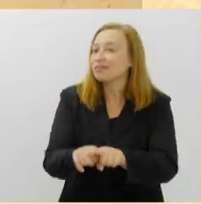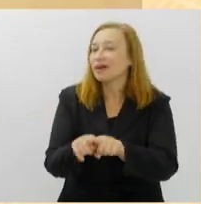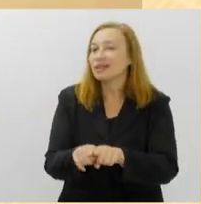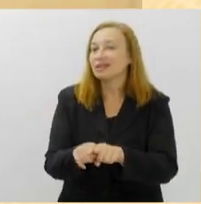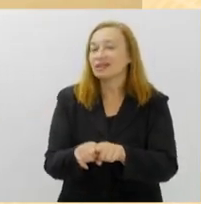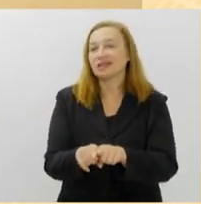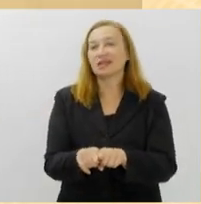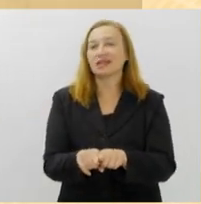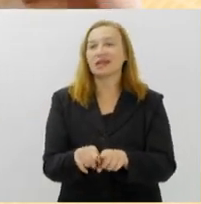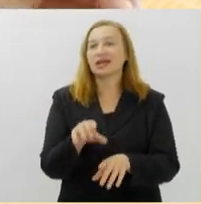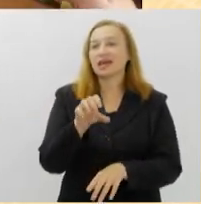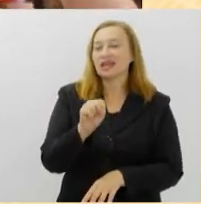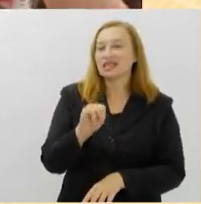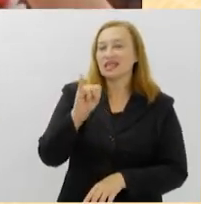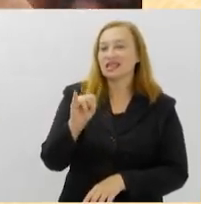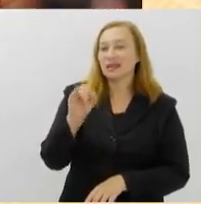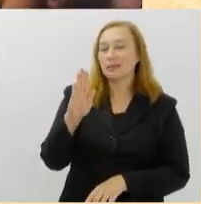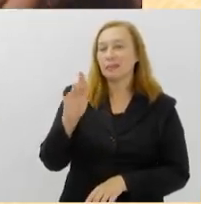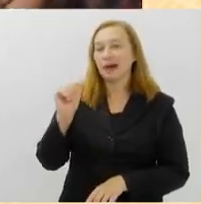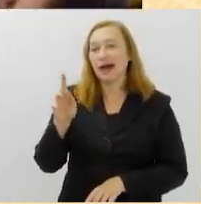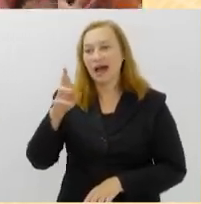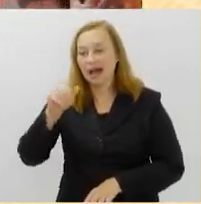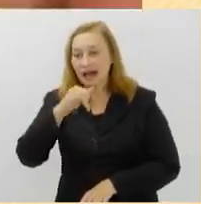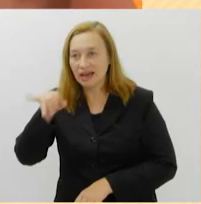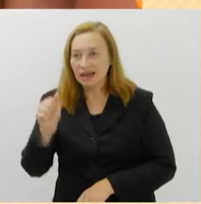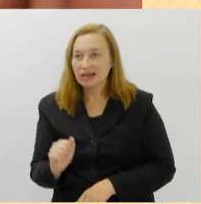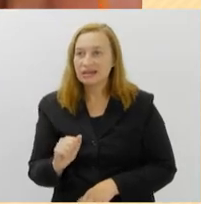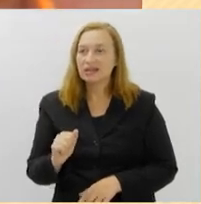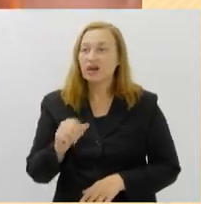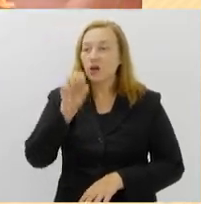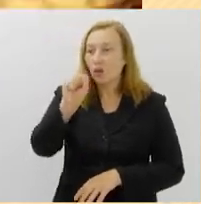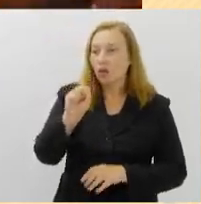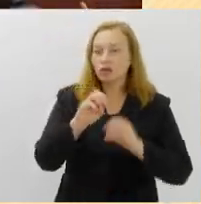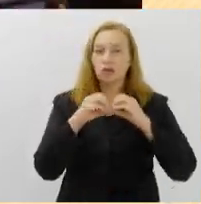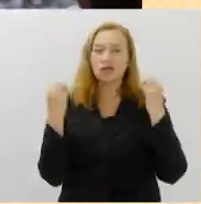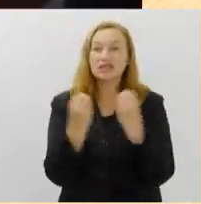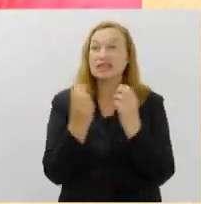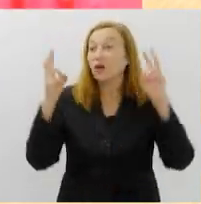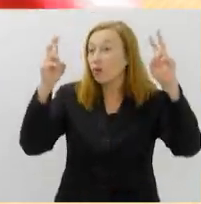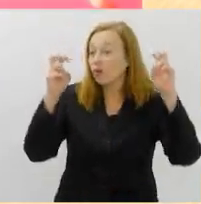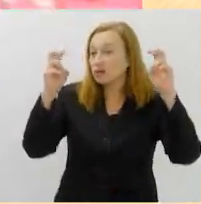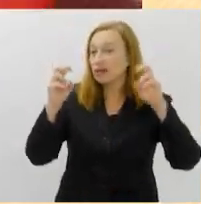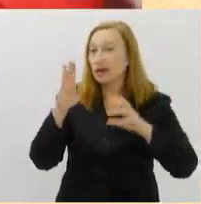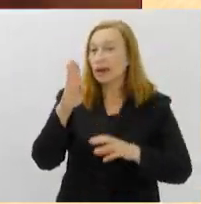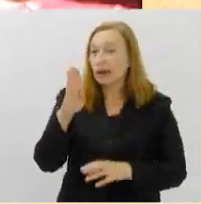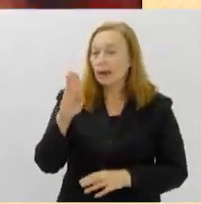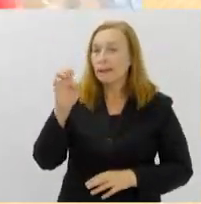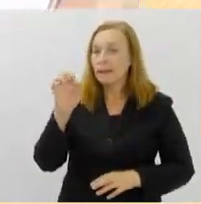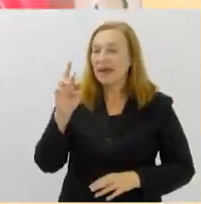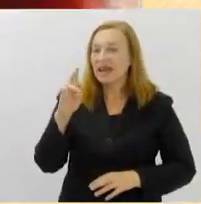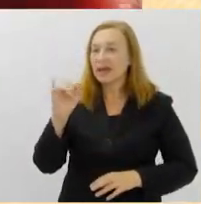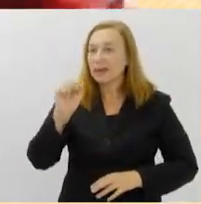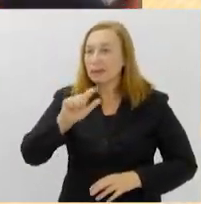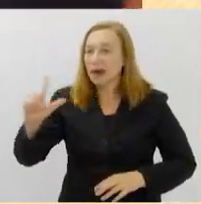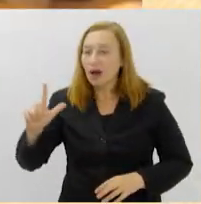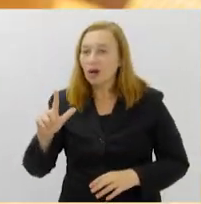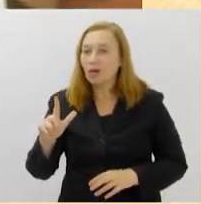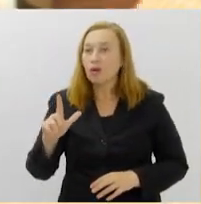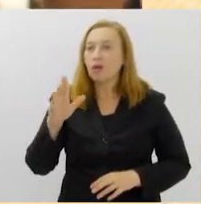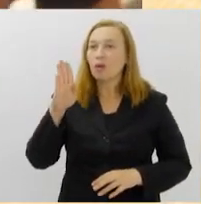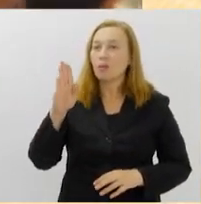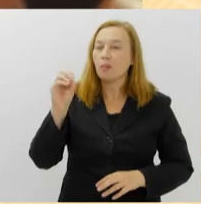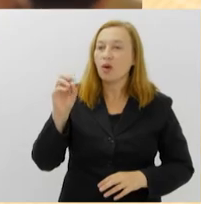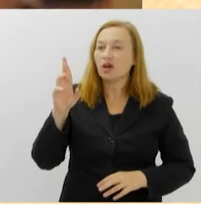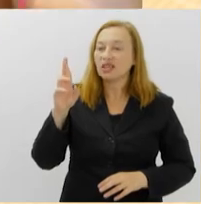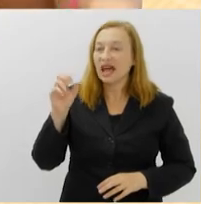Fundação Darcy Vargas, o festival traz oito oficinas, com temas como berimbau, bordados antirracista e